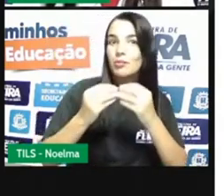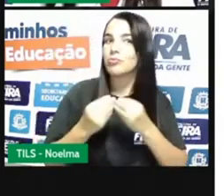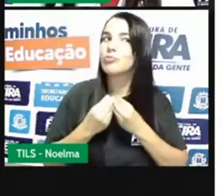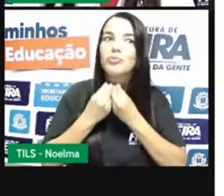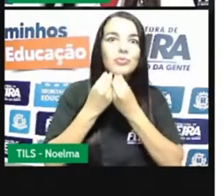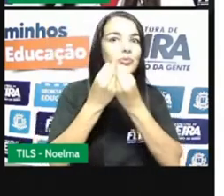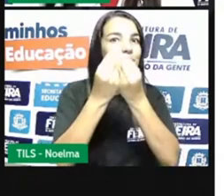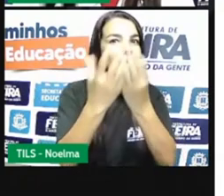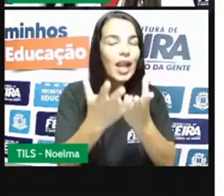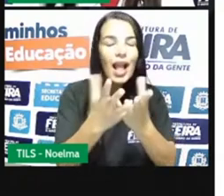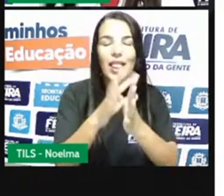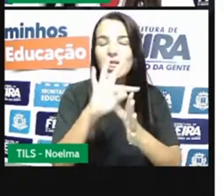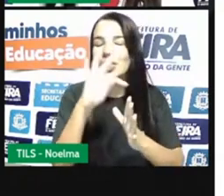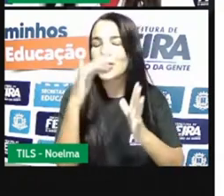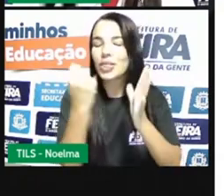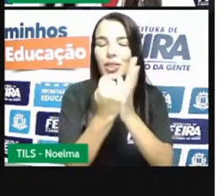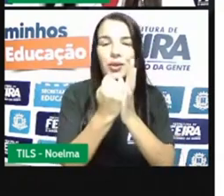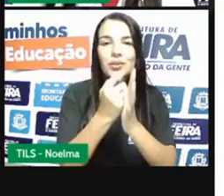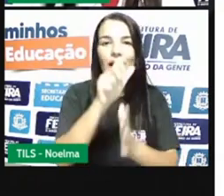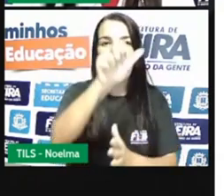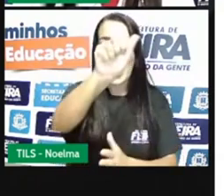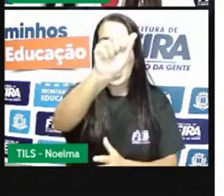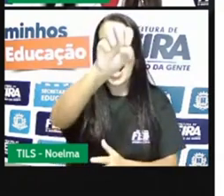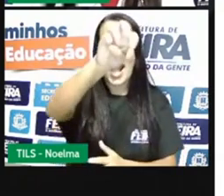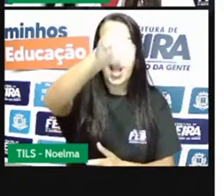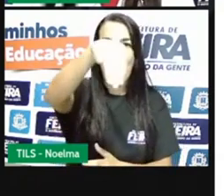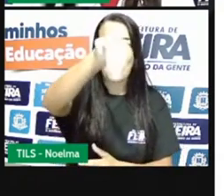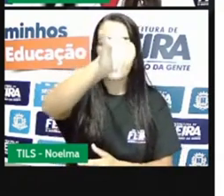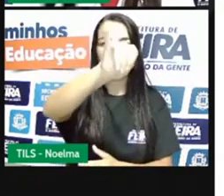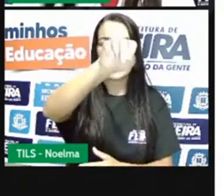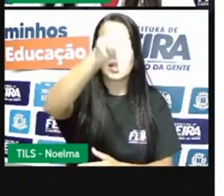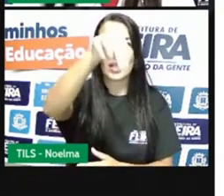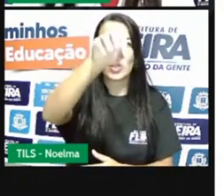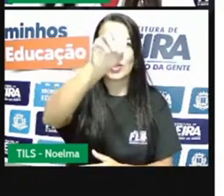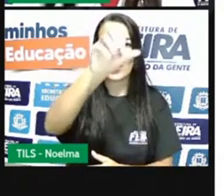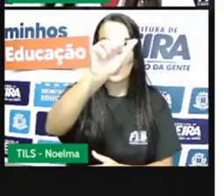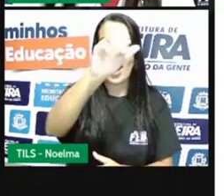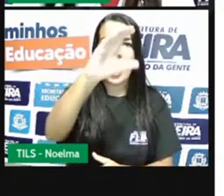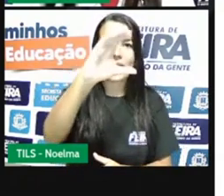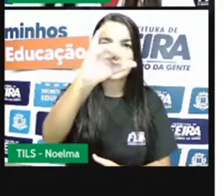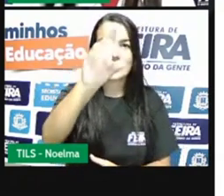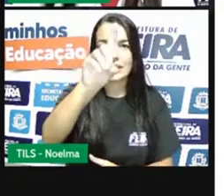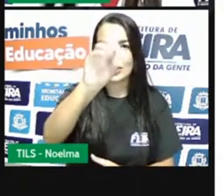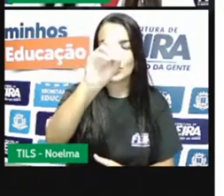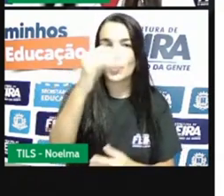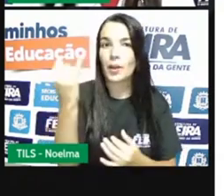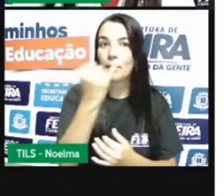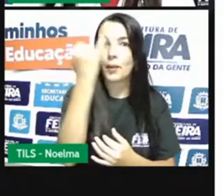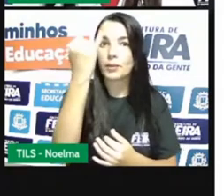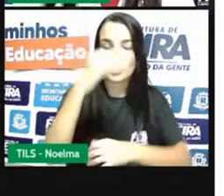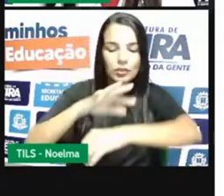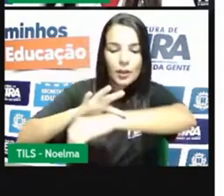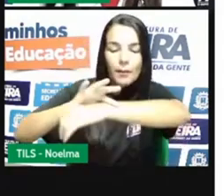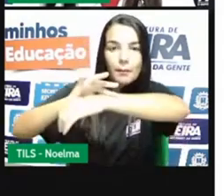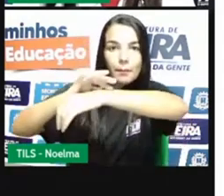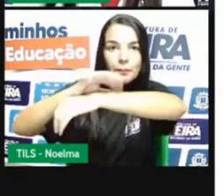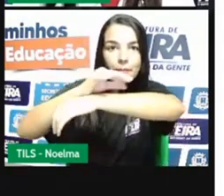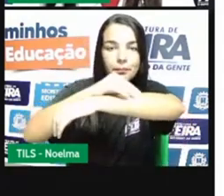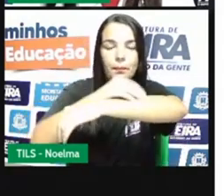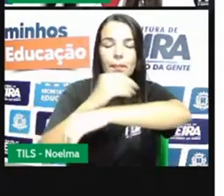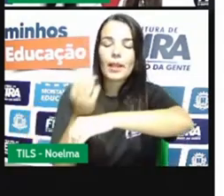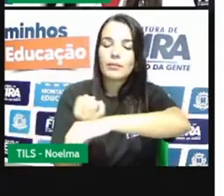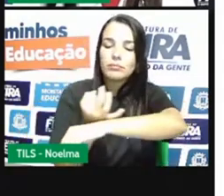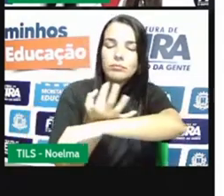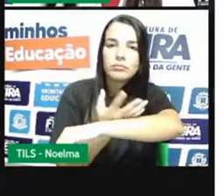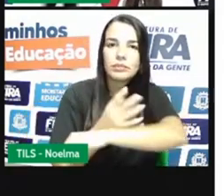aminoácidos necessários para a construção dos tecidos e a manutenção das células.